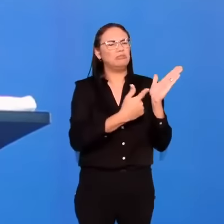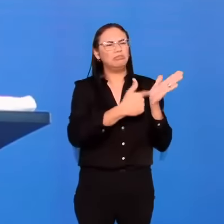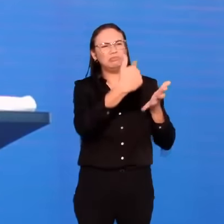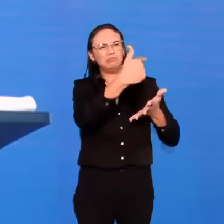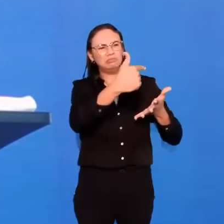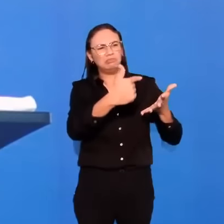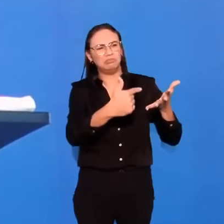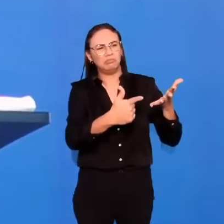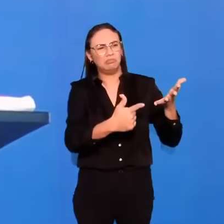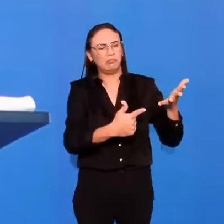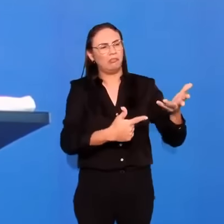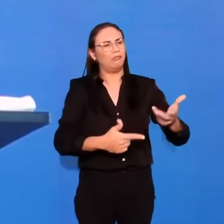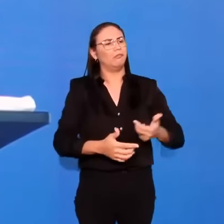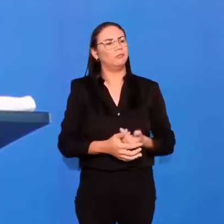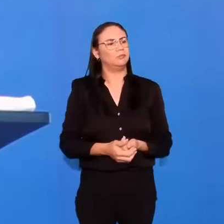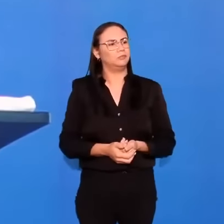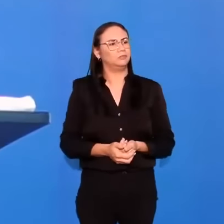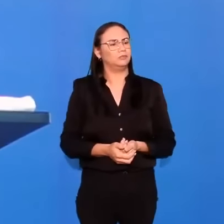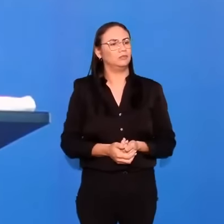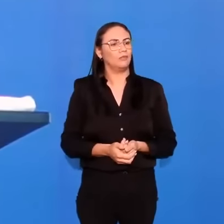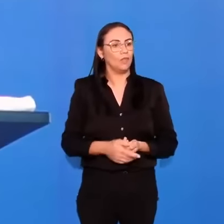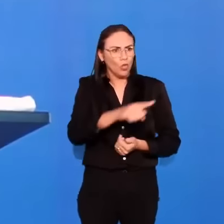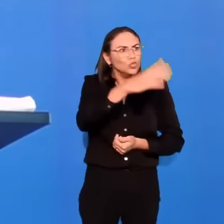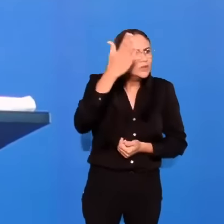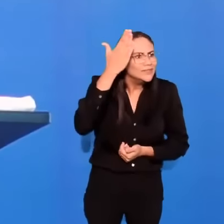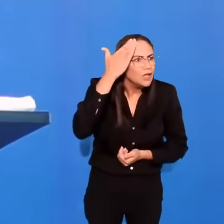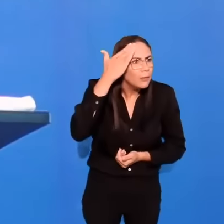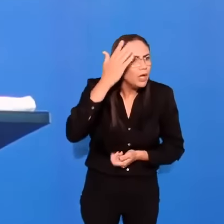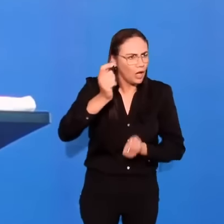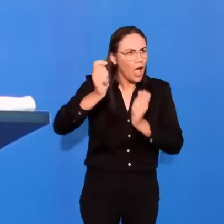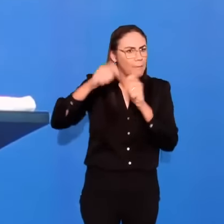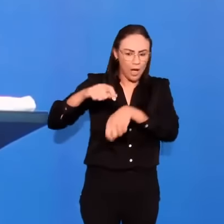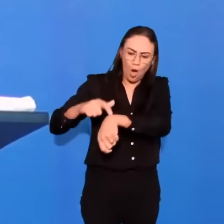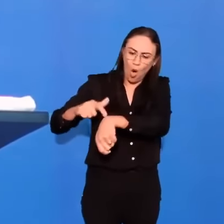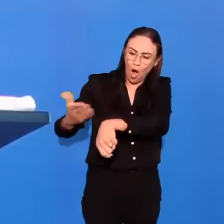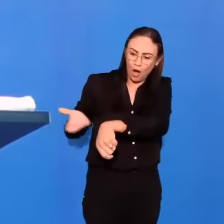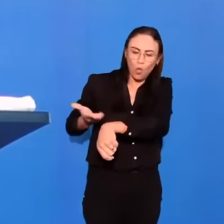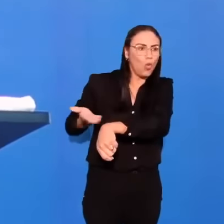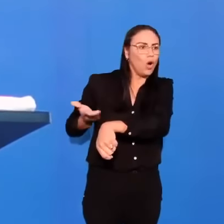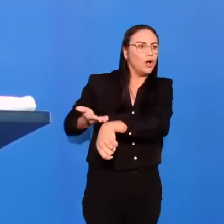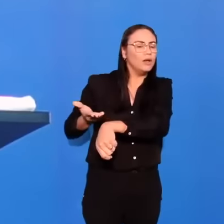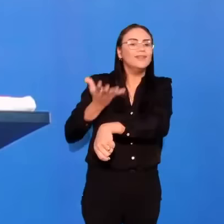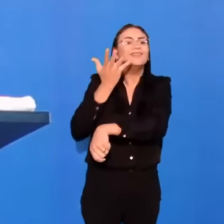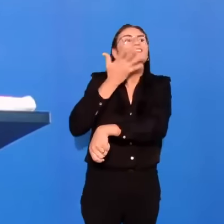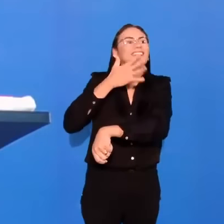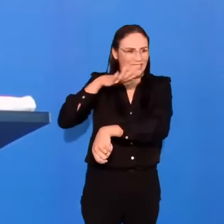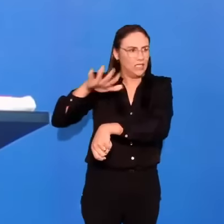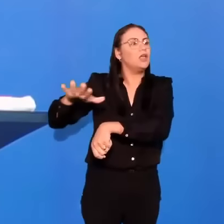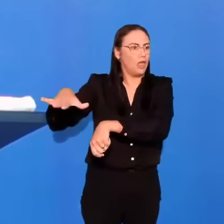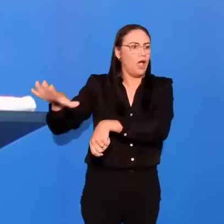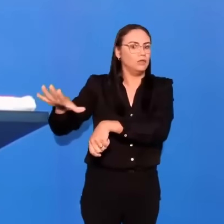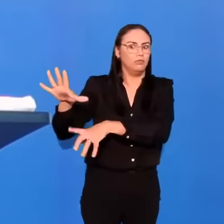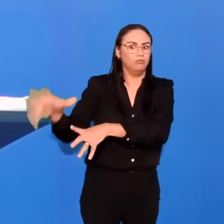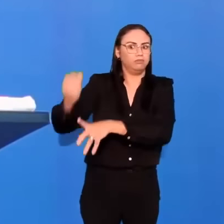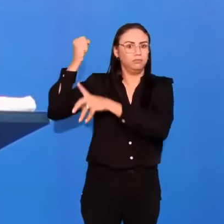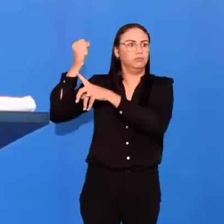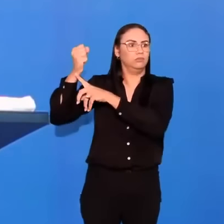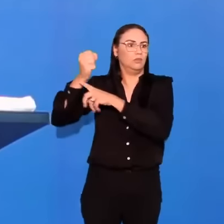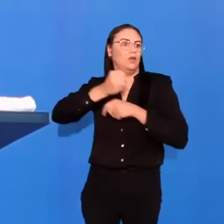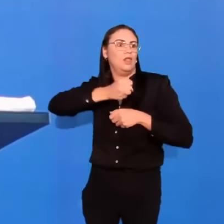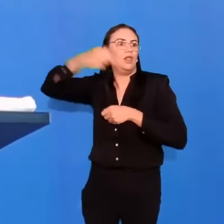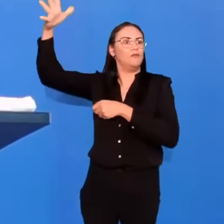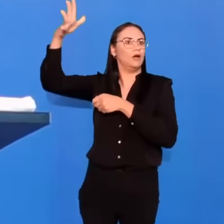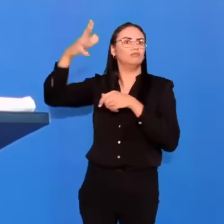Dois quarteirões daqui, pode estar acontecendo agora, uma criança sendo sequestrada. E daqui uma semana ela pode estar em Moscou, Amsterdã, Jônia